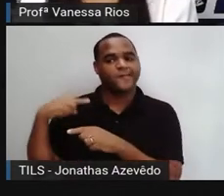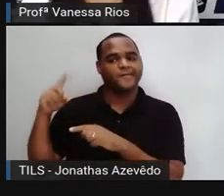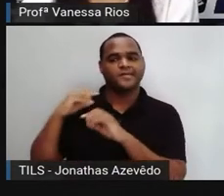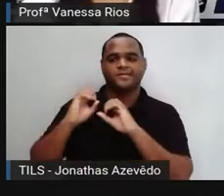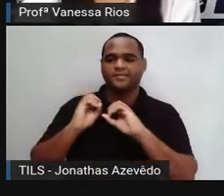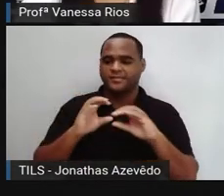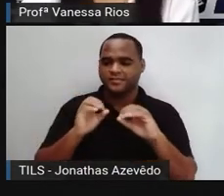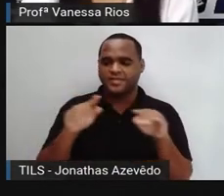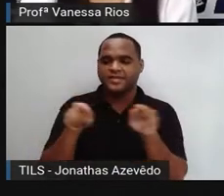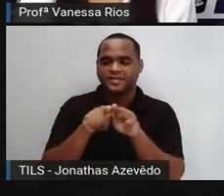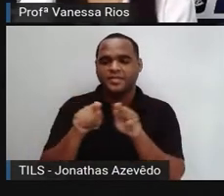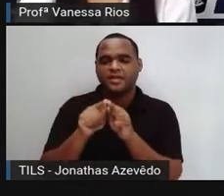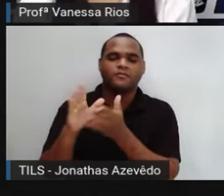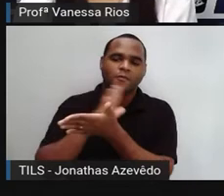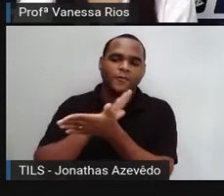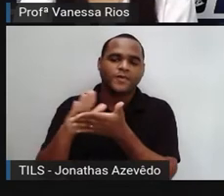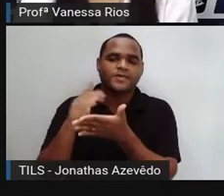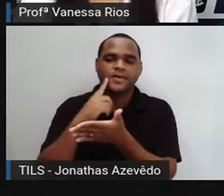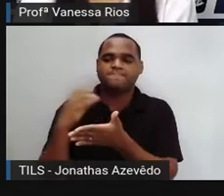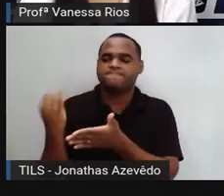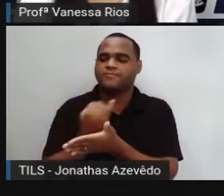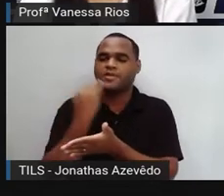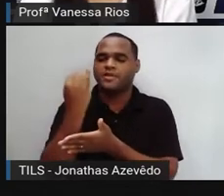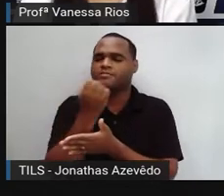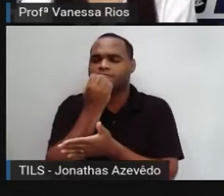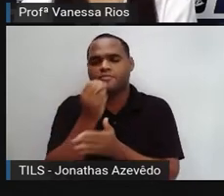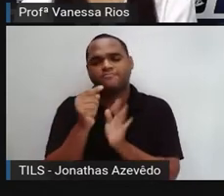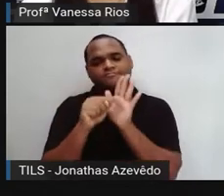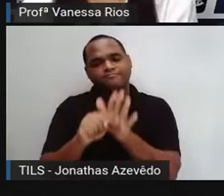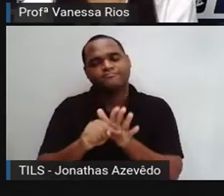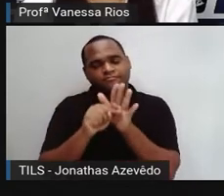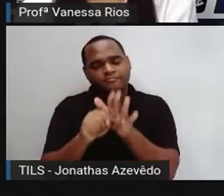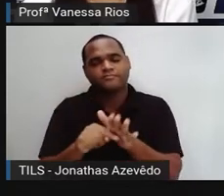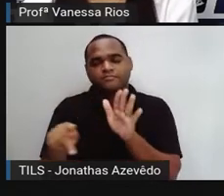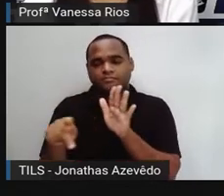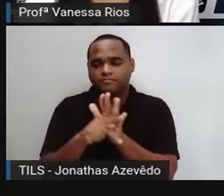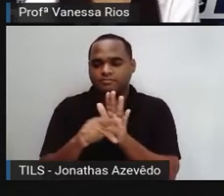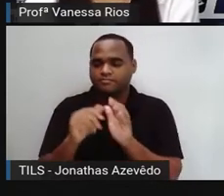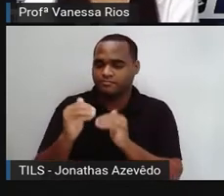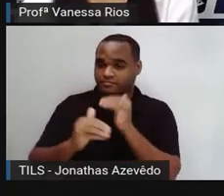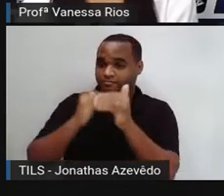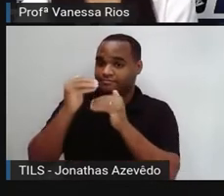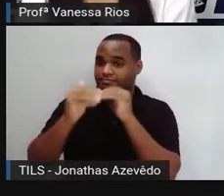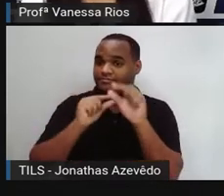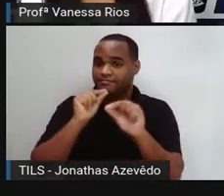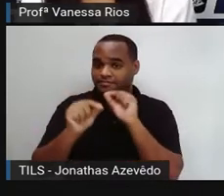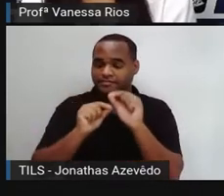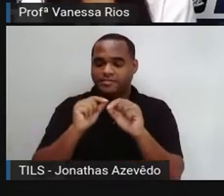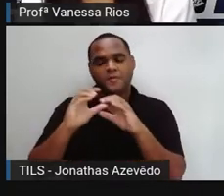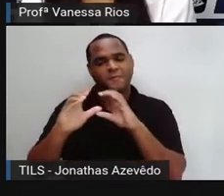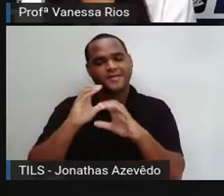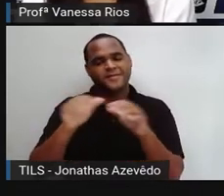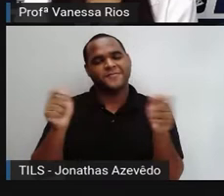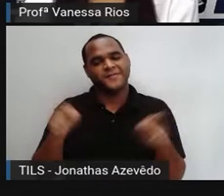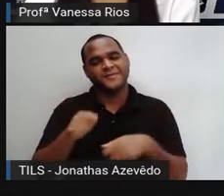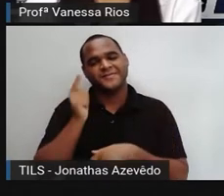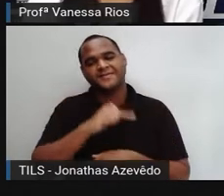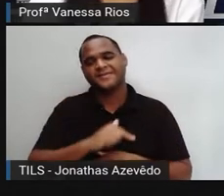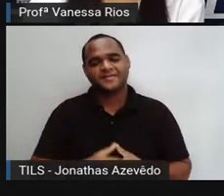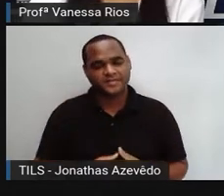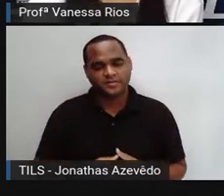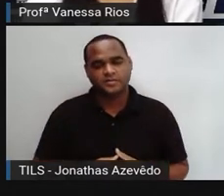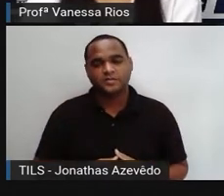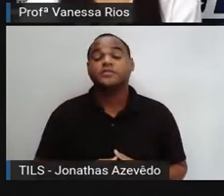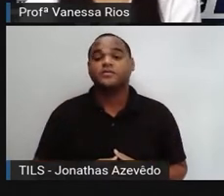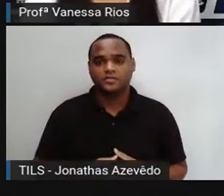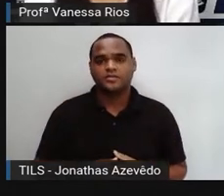em os elementos que são aí importantes, que fazem parte do processo de comunicação. E a gente já